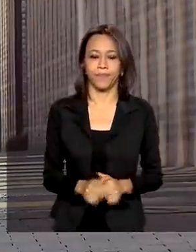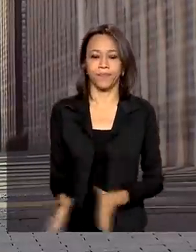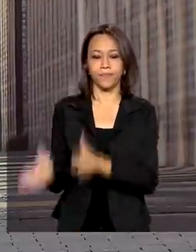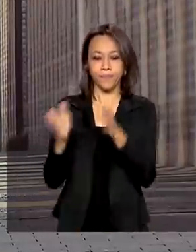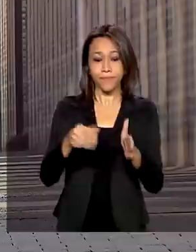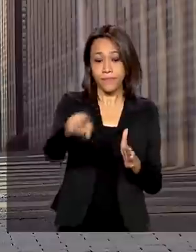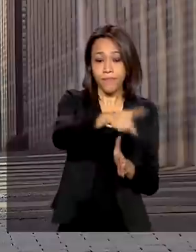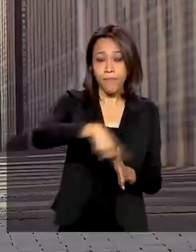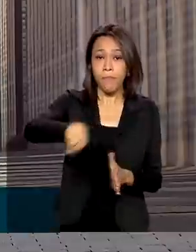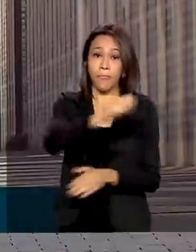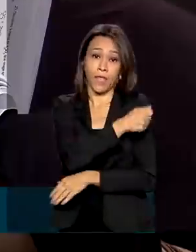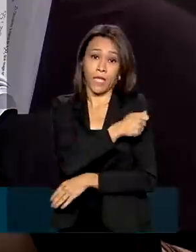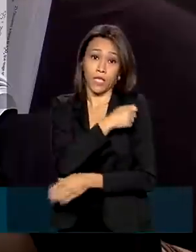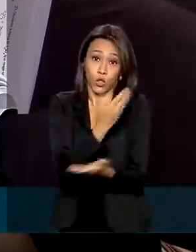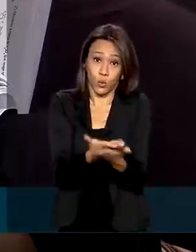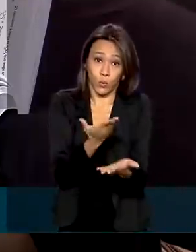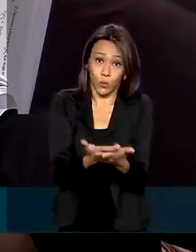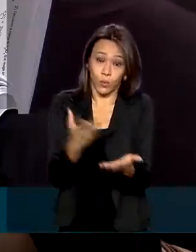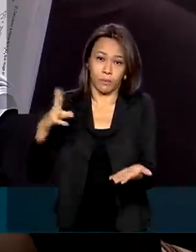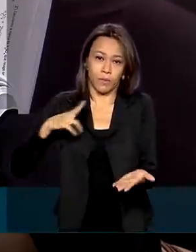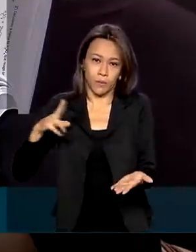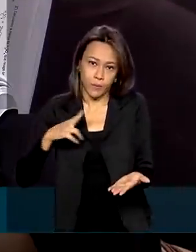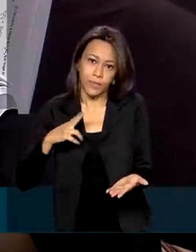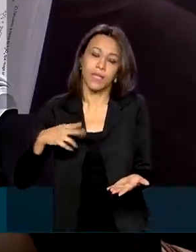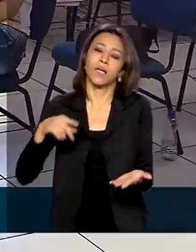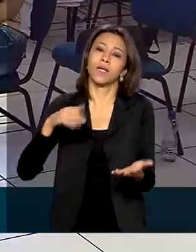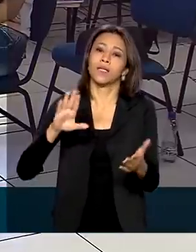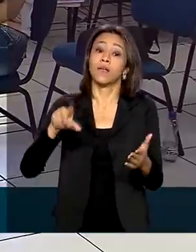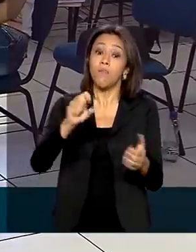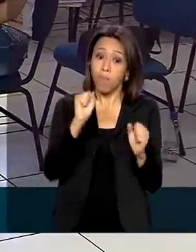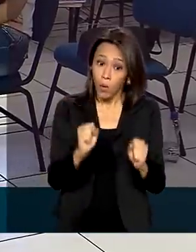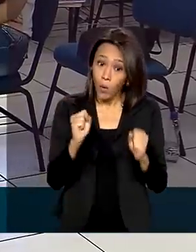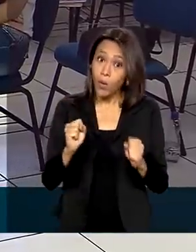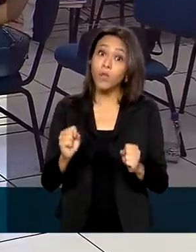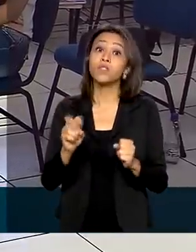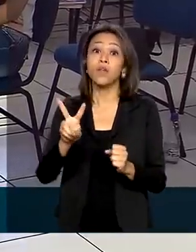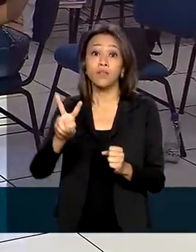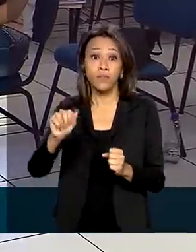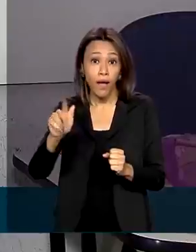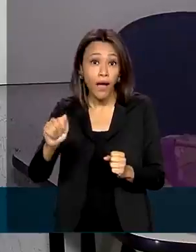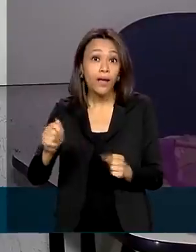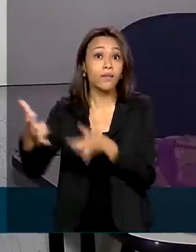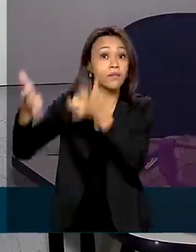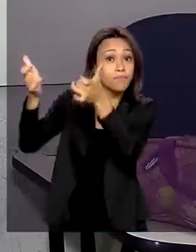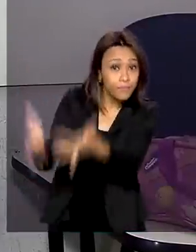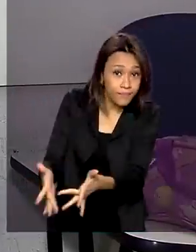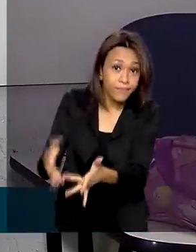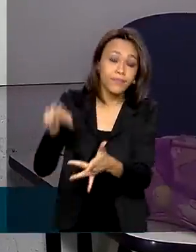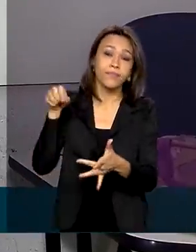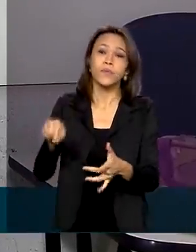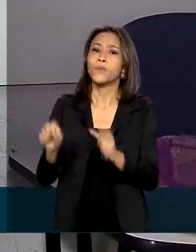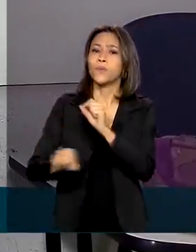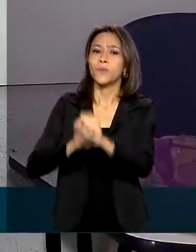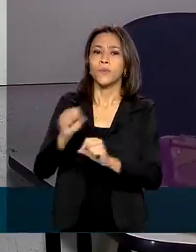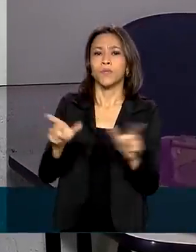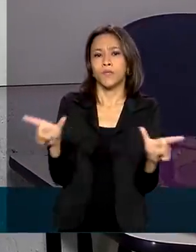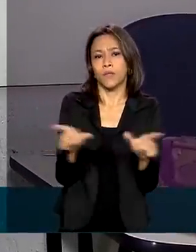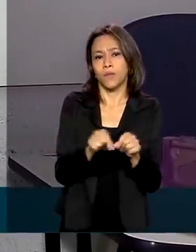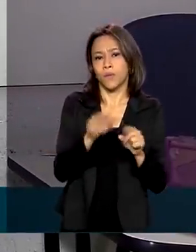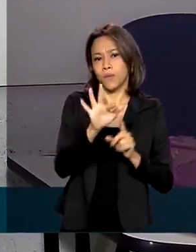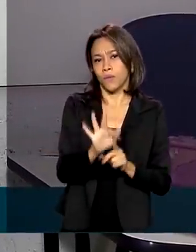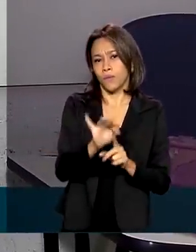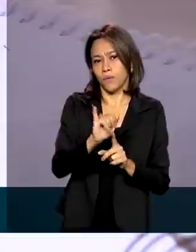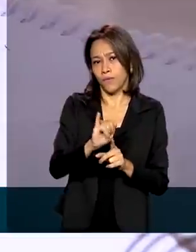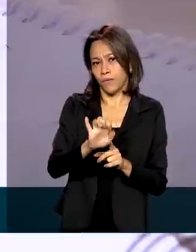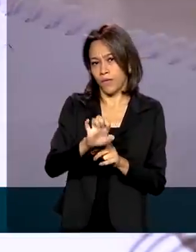Estudantes de universidades particulares vão poder concorrer a vagas remanescentes do Programa de Financiamento Estudantil,